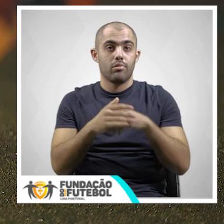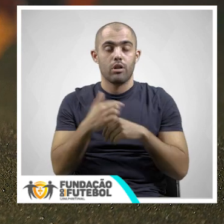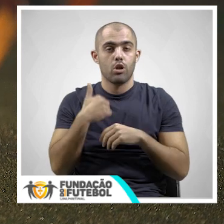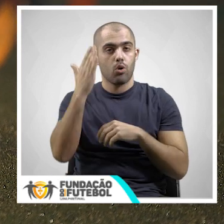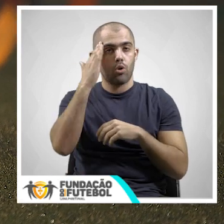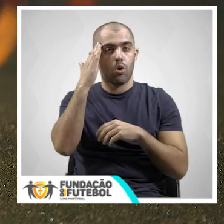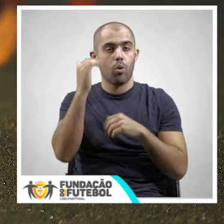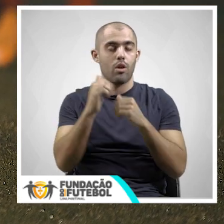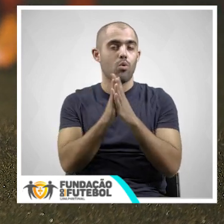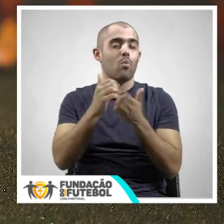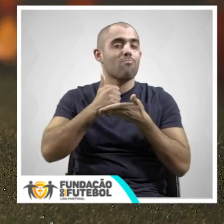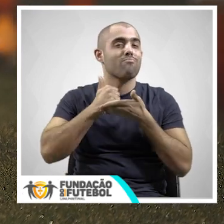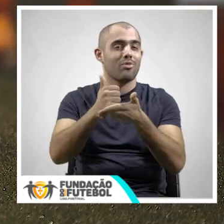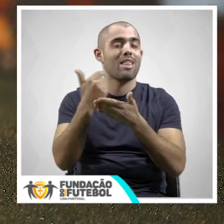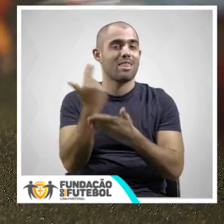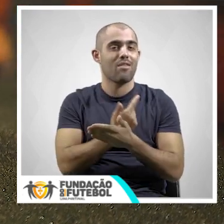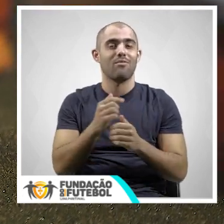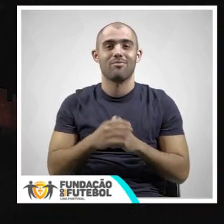Acho que merecem todo o nosso apoio.